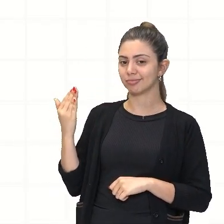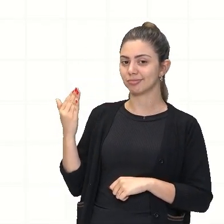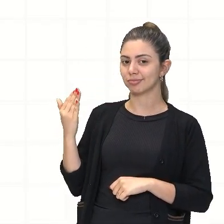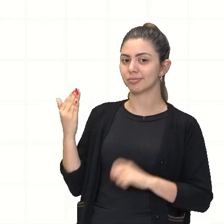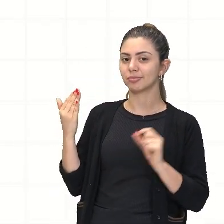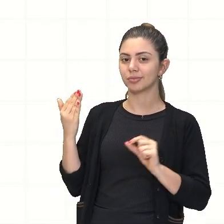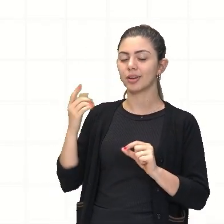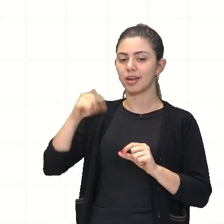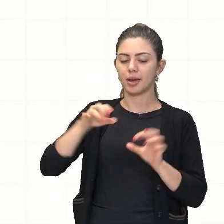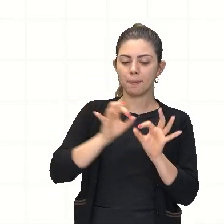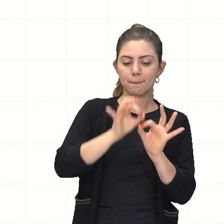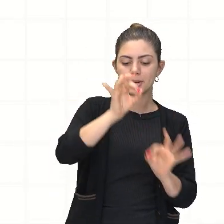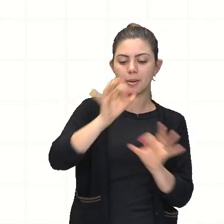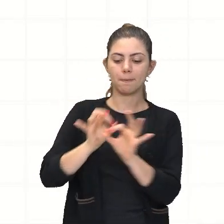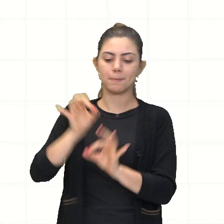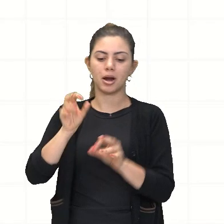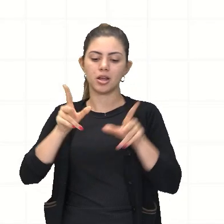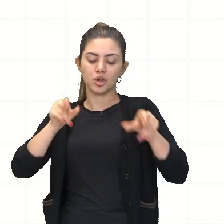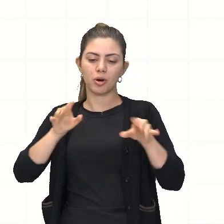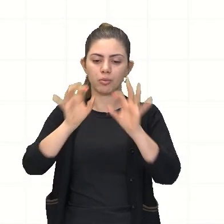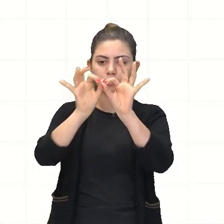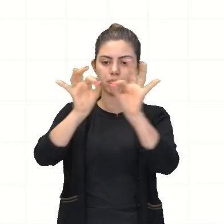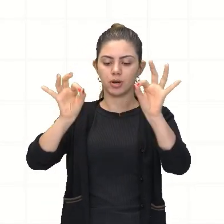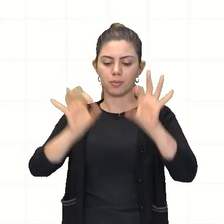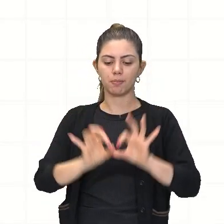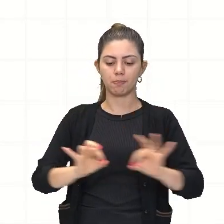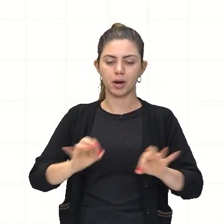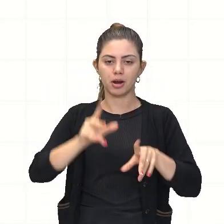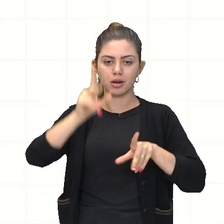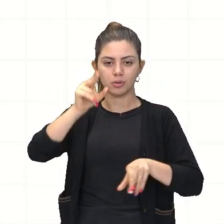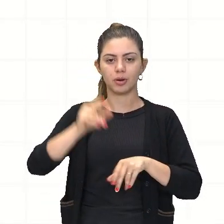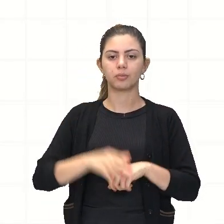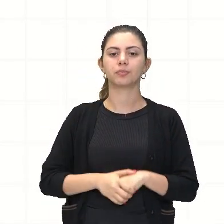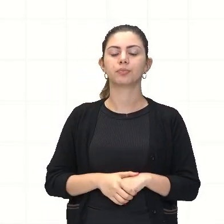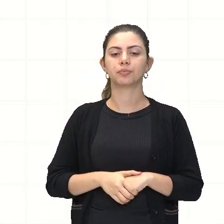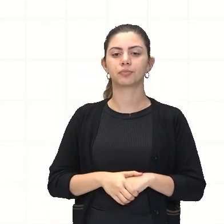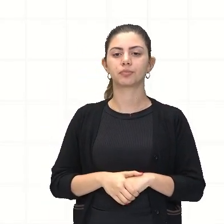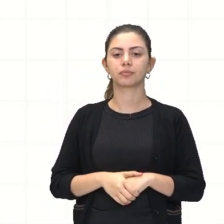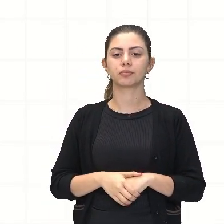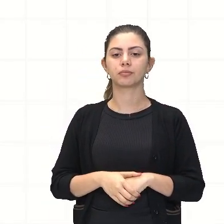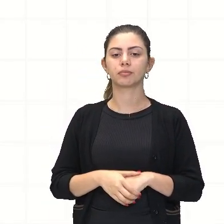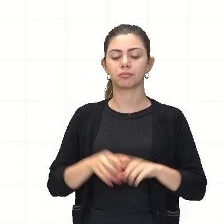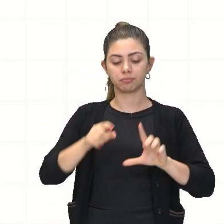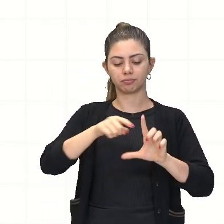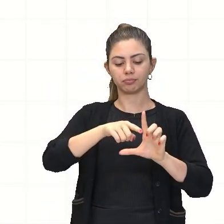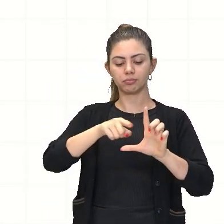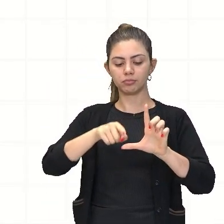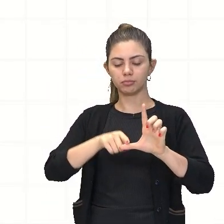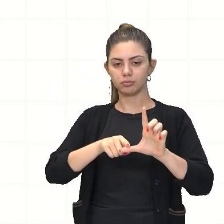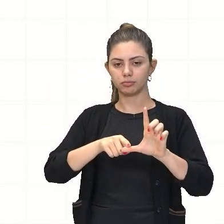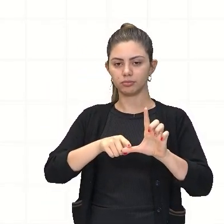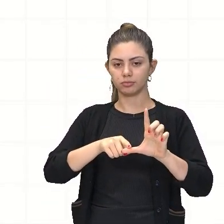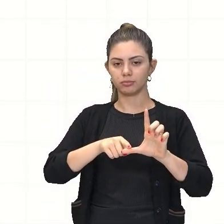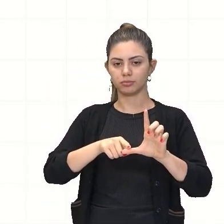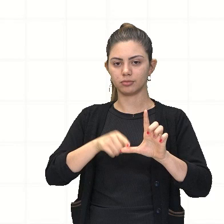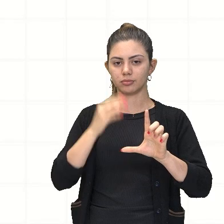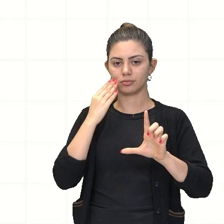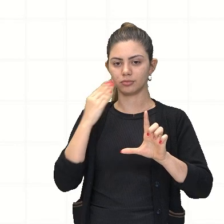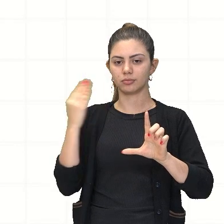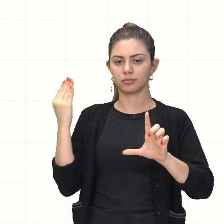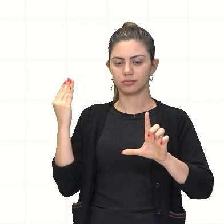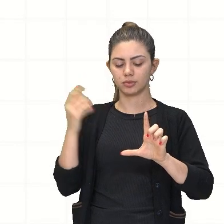opostos são iguais. E os ângulos opostos são congruentes. O que ele quis dizer com isso? Suponha, este ângulo aqui,